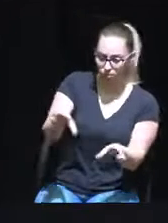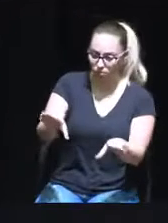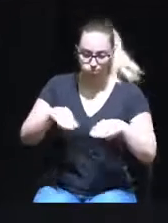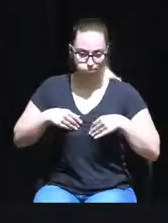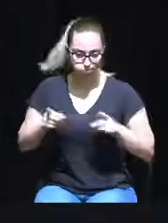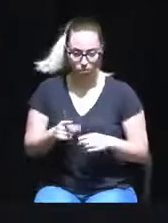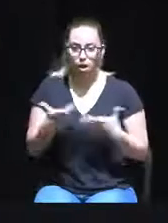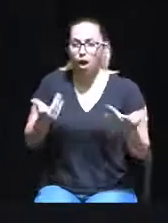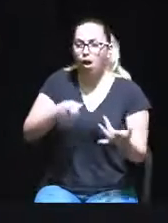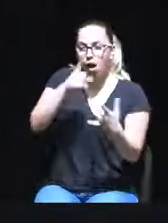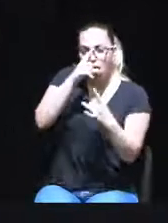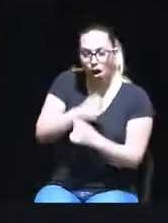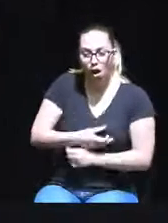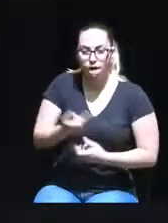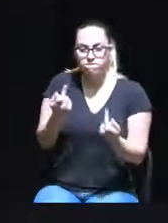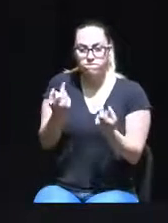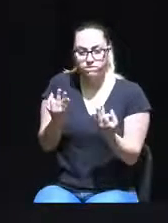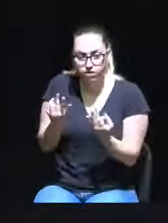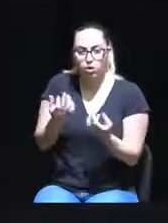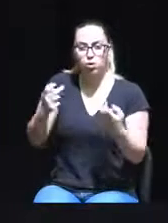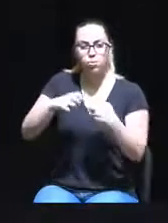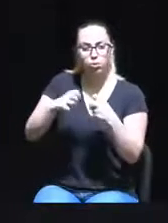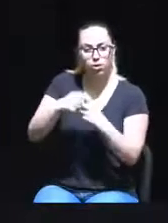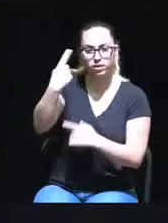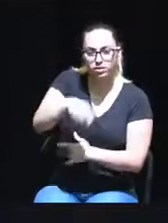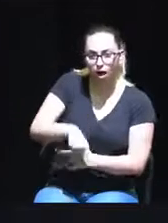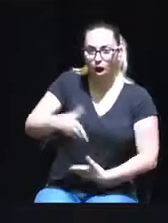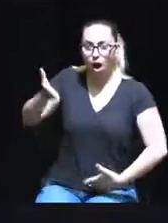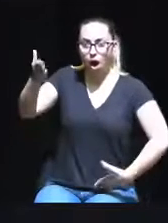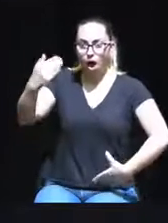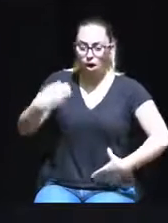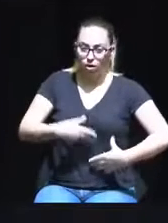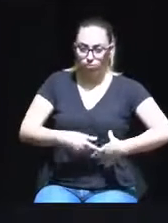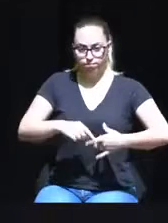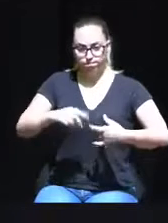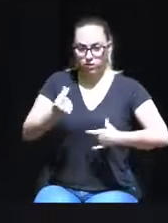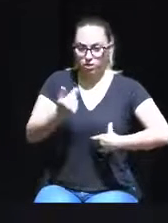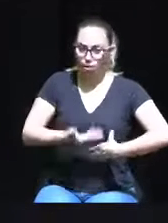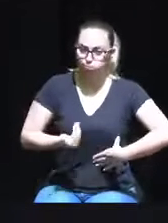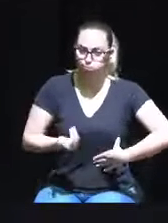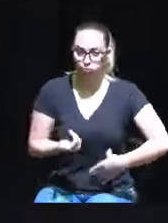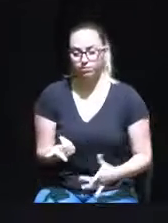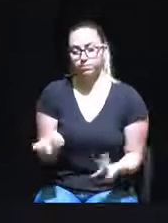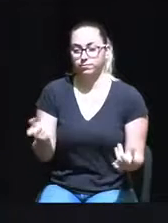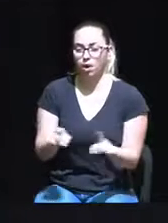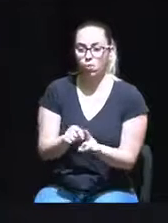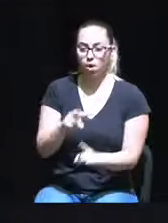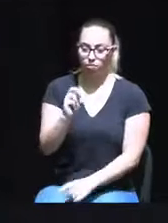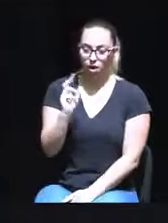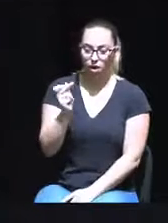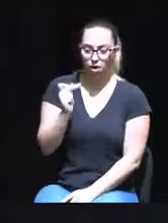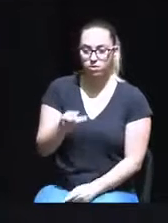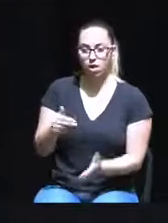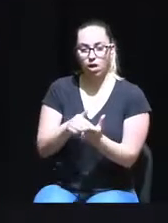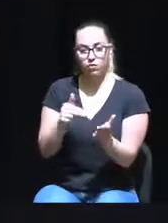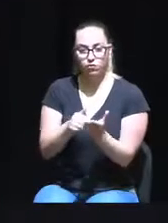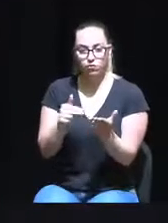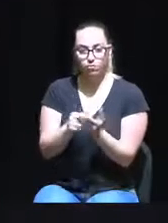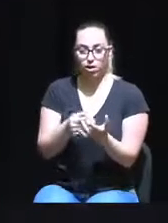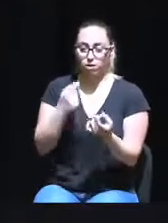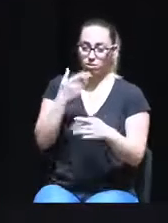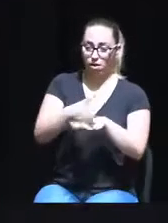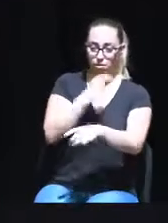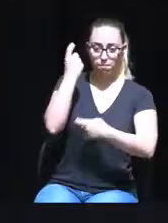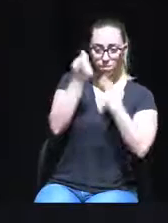acordaram para o problema e gritam aqui é o rei que me estão a ir ao bolso? Porque esperaram três anos para reconhecerem que se precipitaram sem